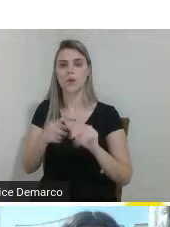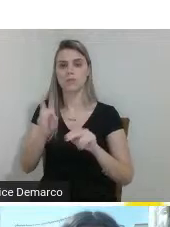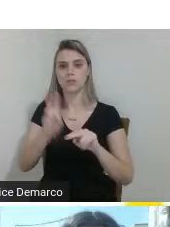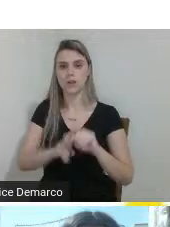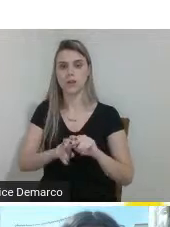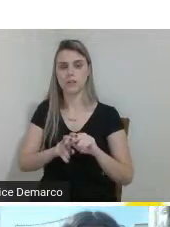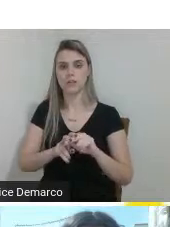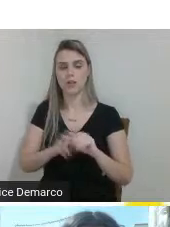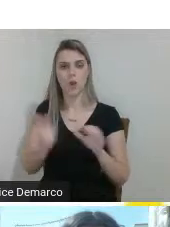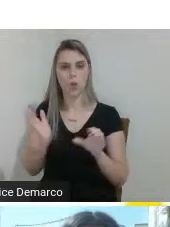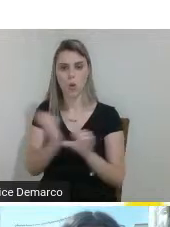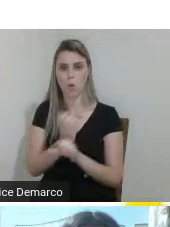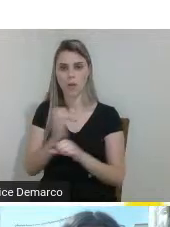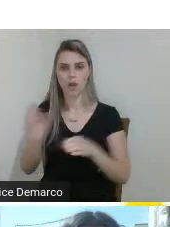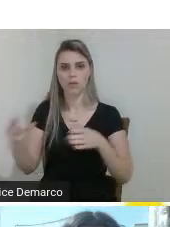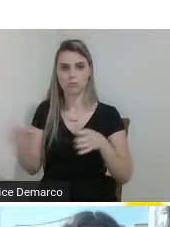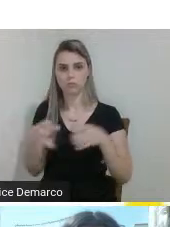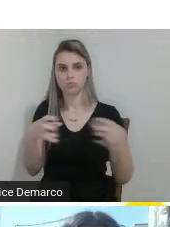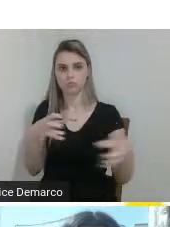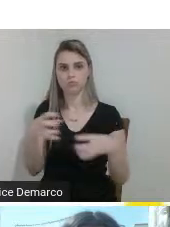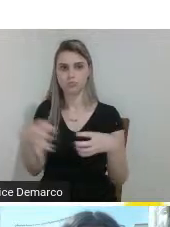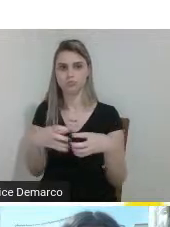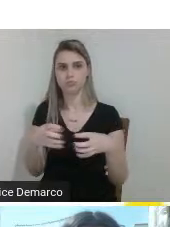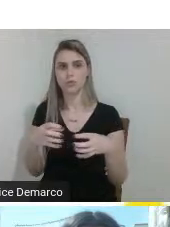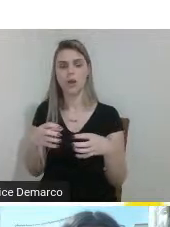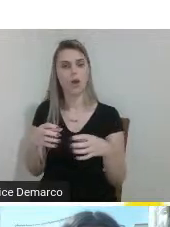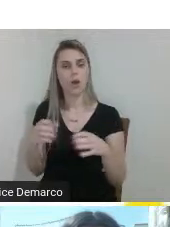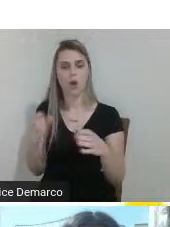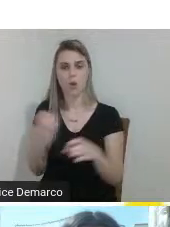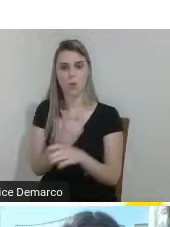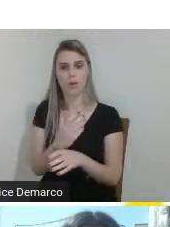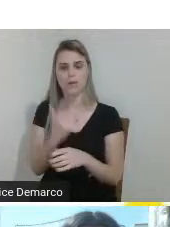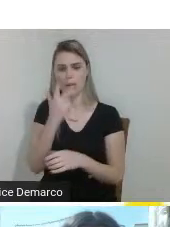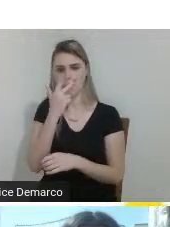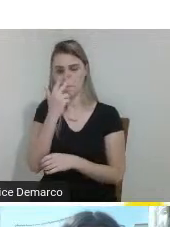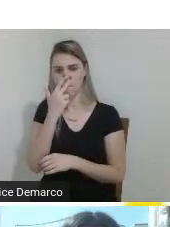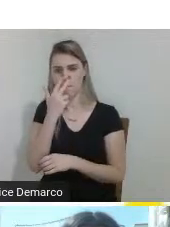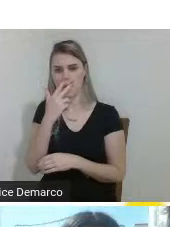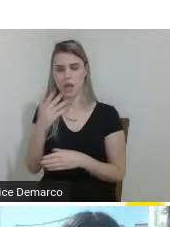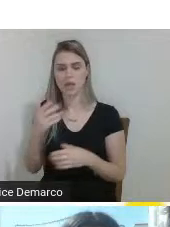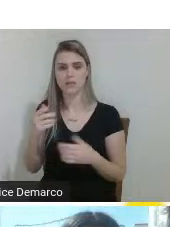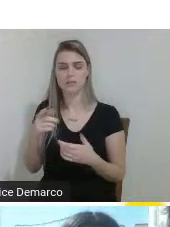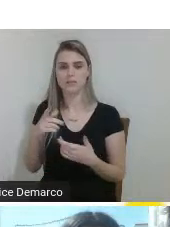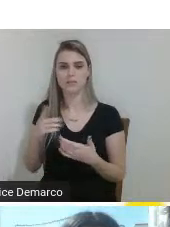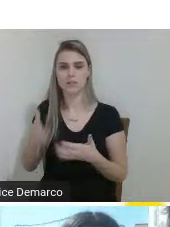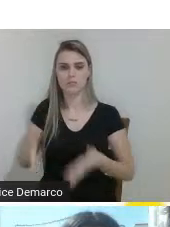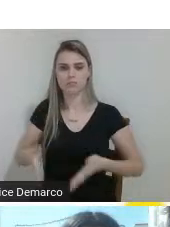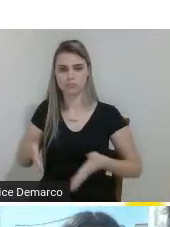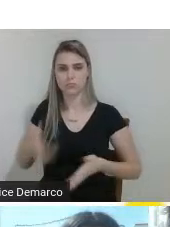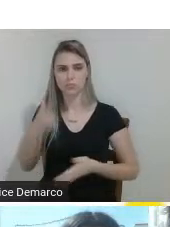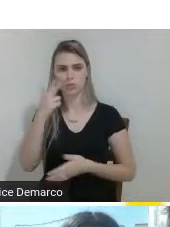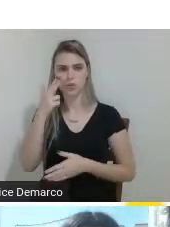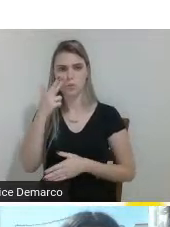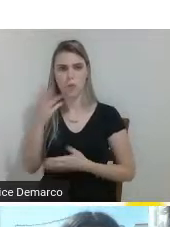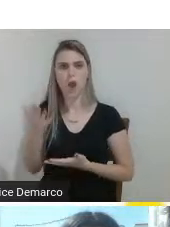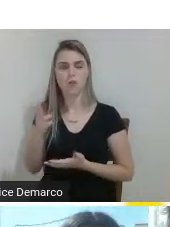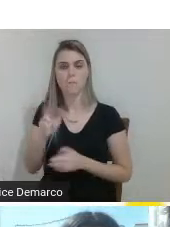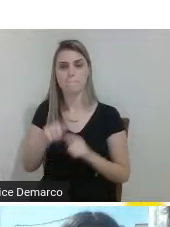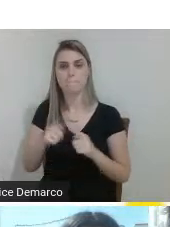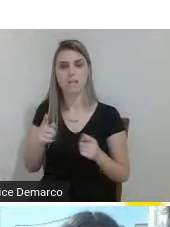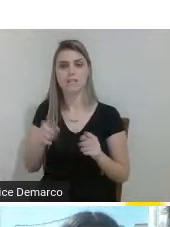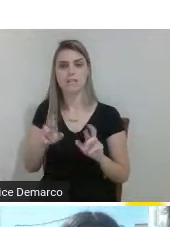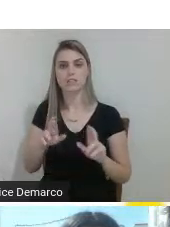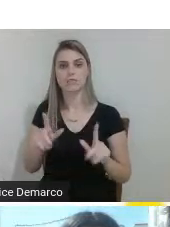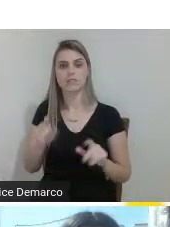montada ela possui semelhanças estéticas com as cadeiras de rodas tradicionais mas a sua diferença está na sua